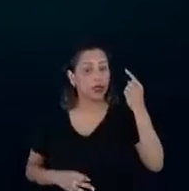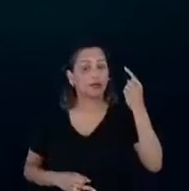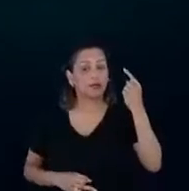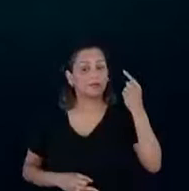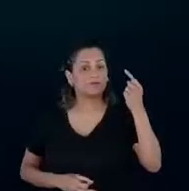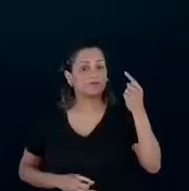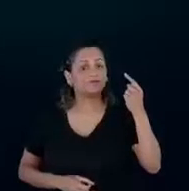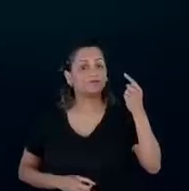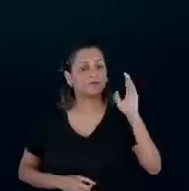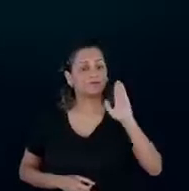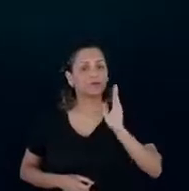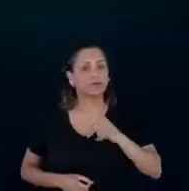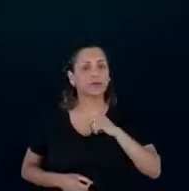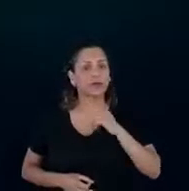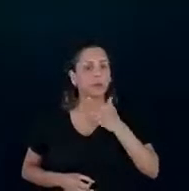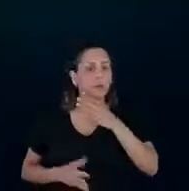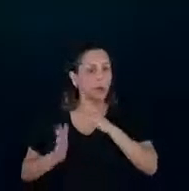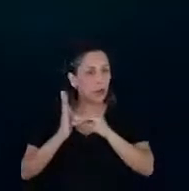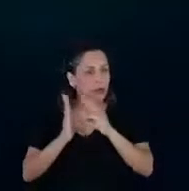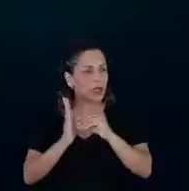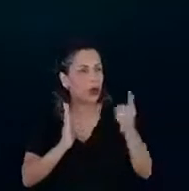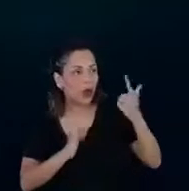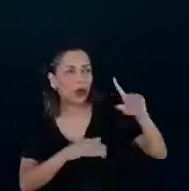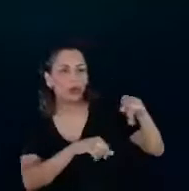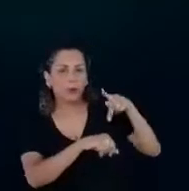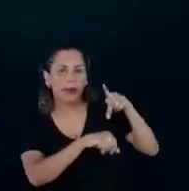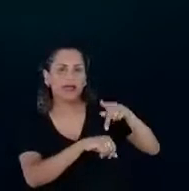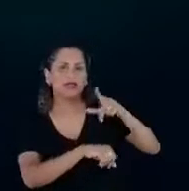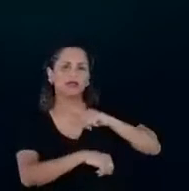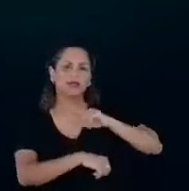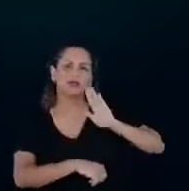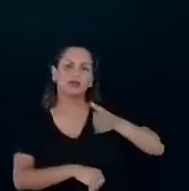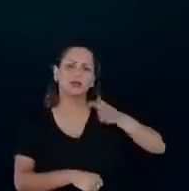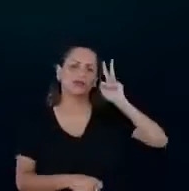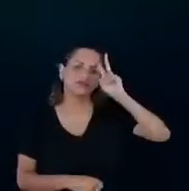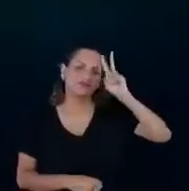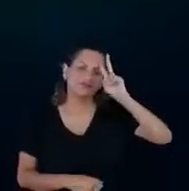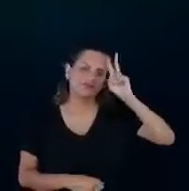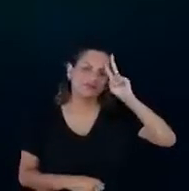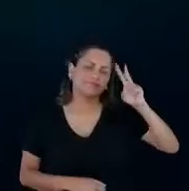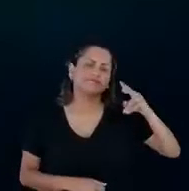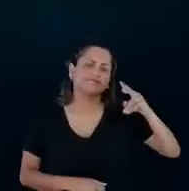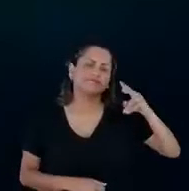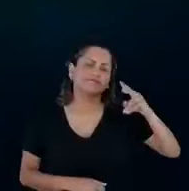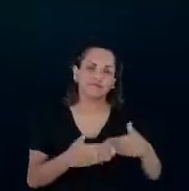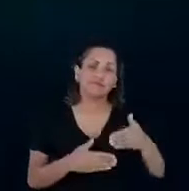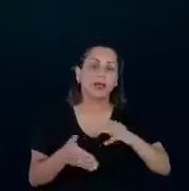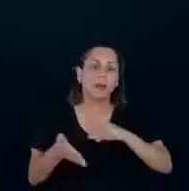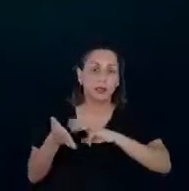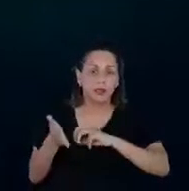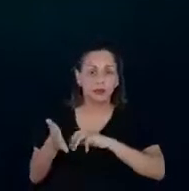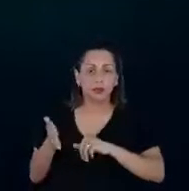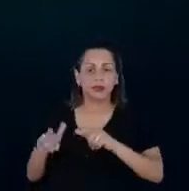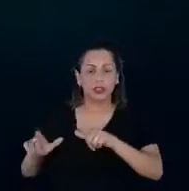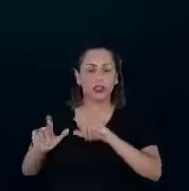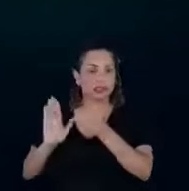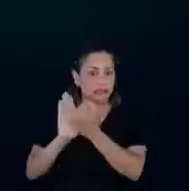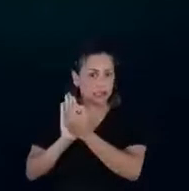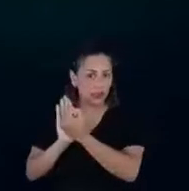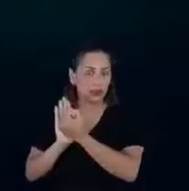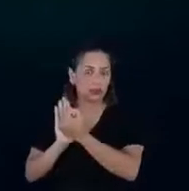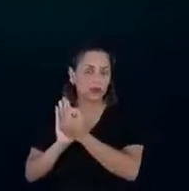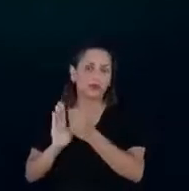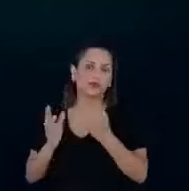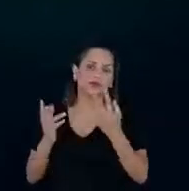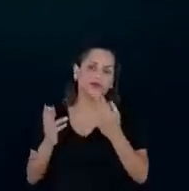do que os grandes países que já têm um grande histórico com a metodologia de selo de endosso em geral, como o Japão, os Estados